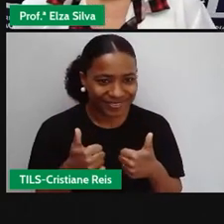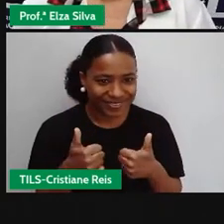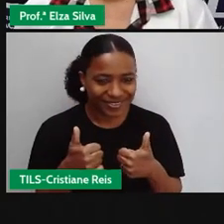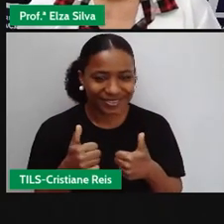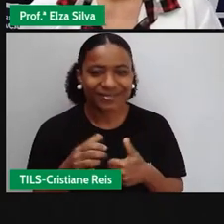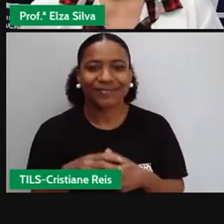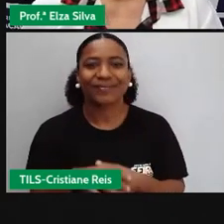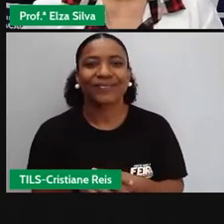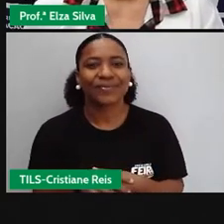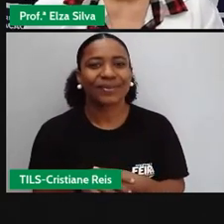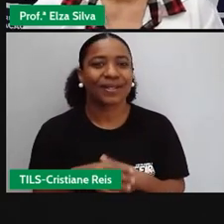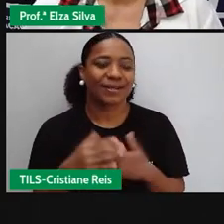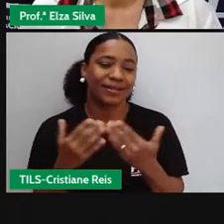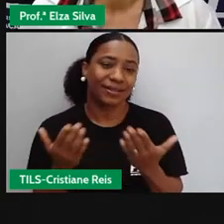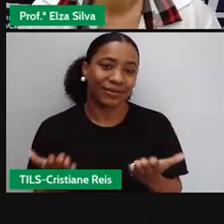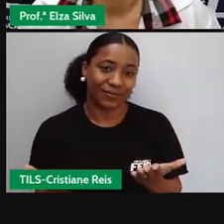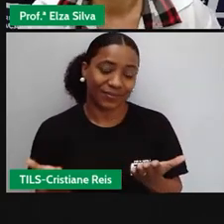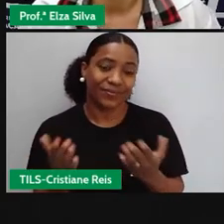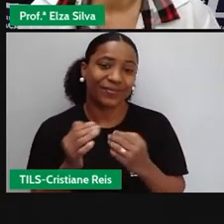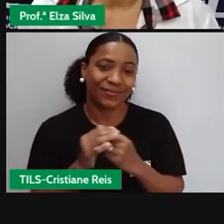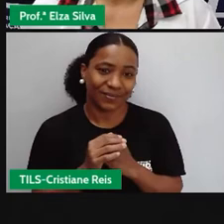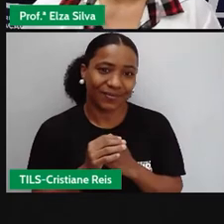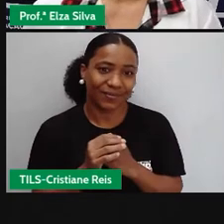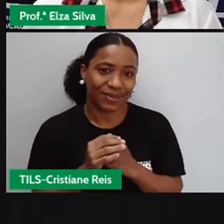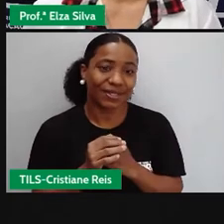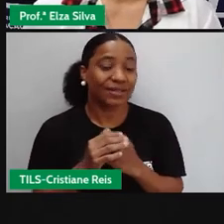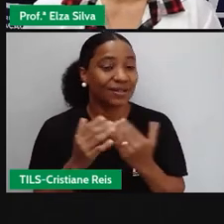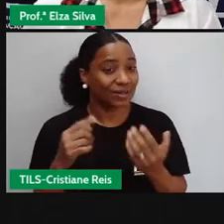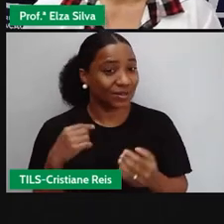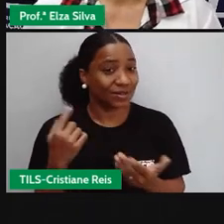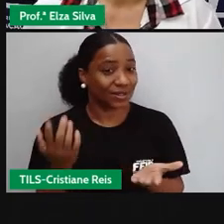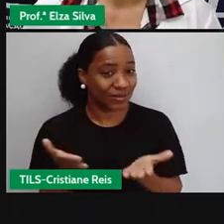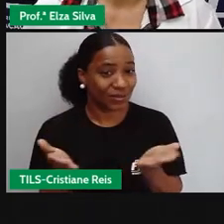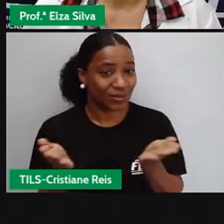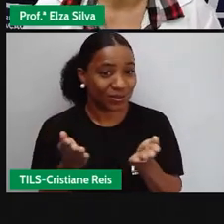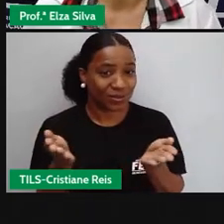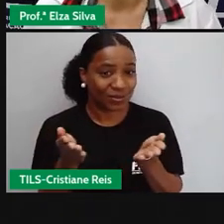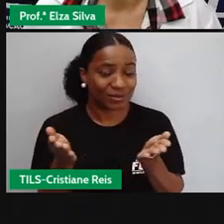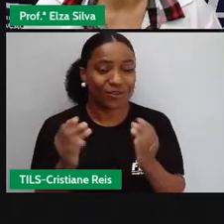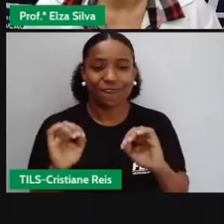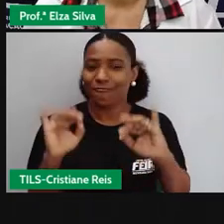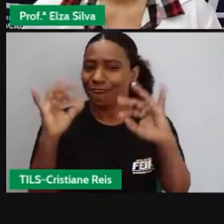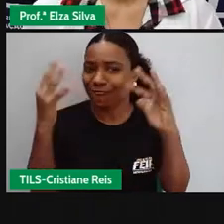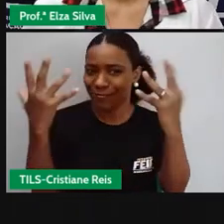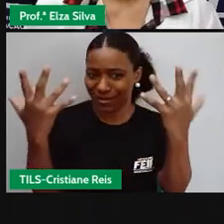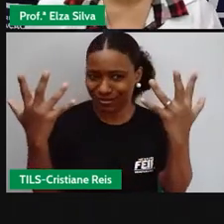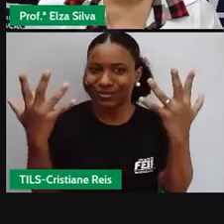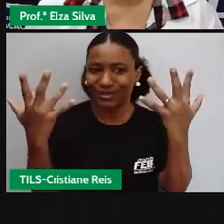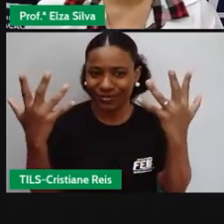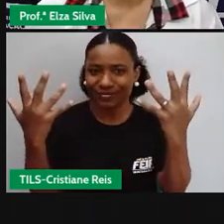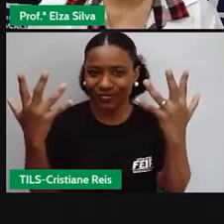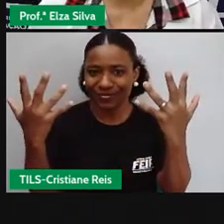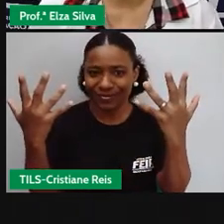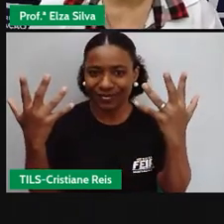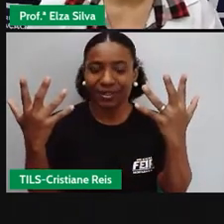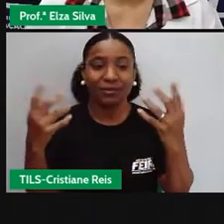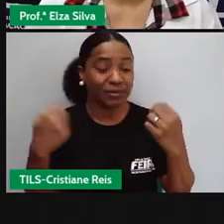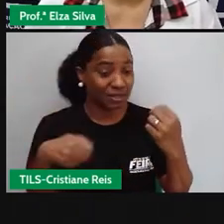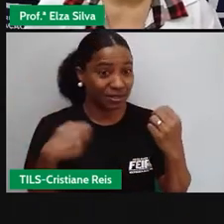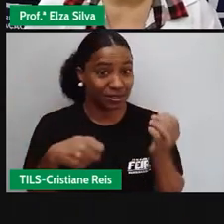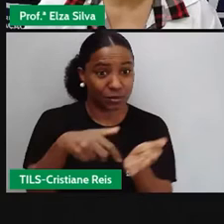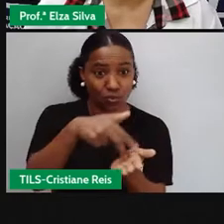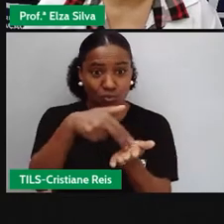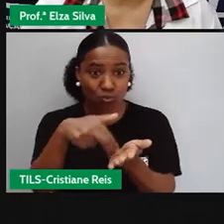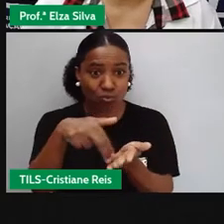É claro que a gente não poderia começar o nosso John Festival sem um forrozinho.